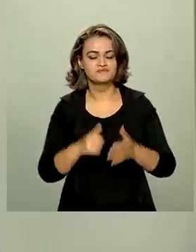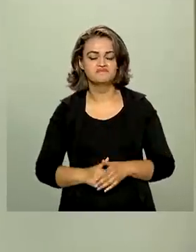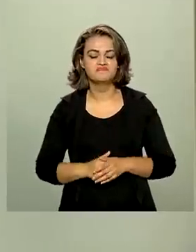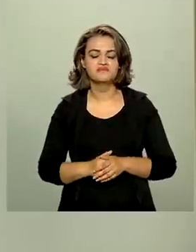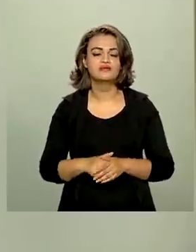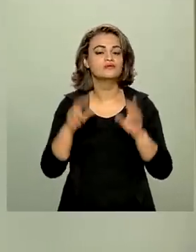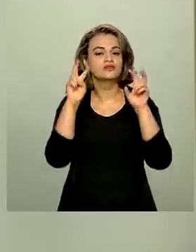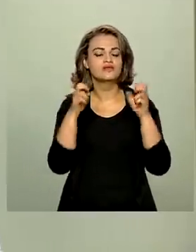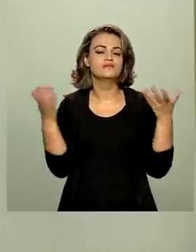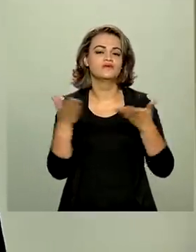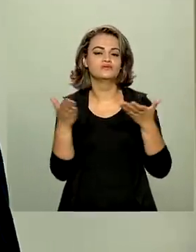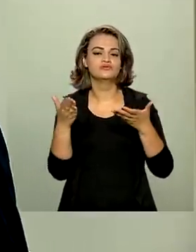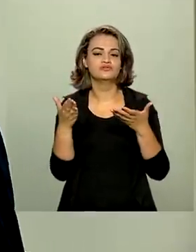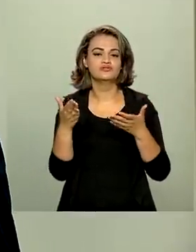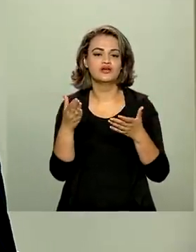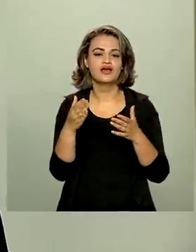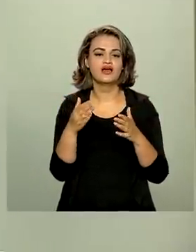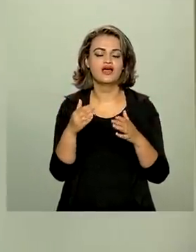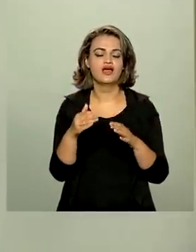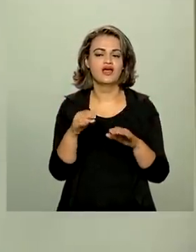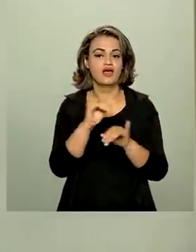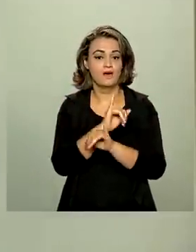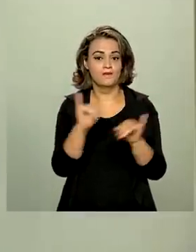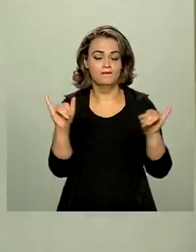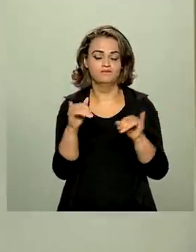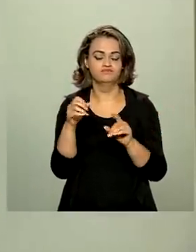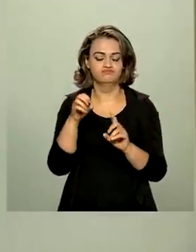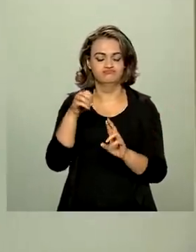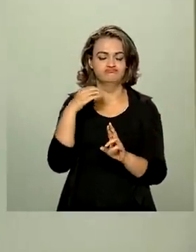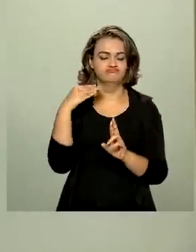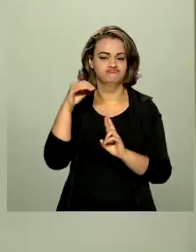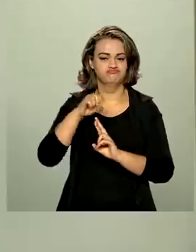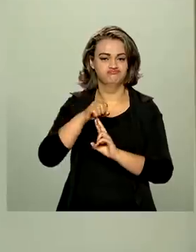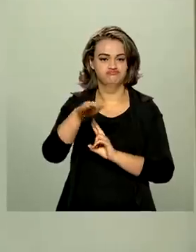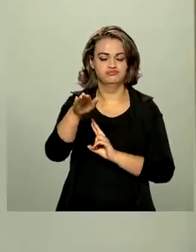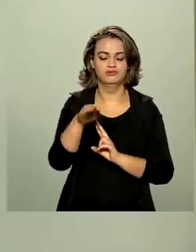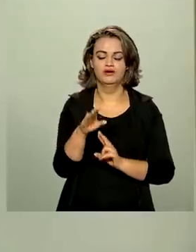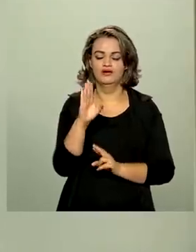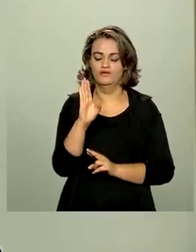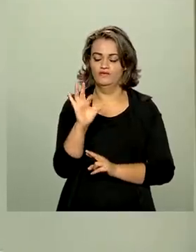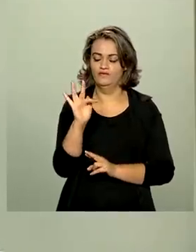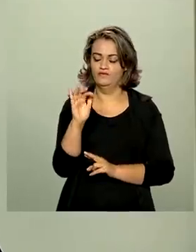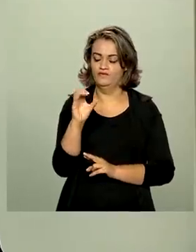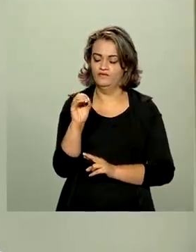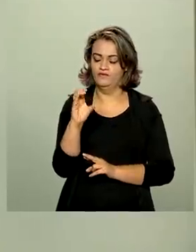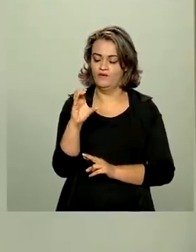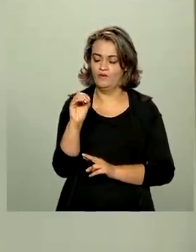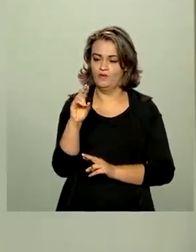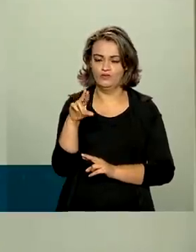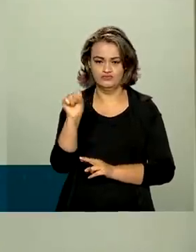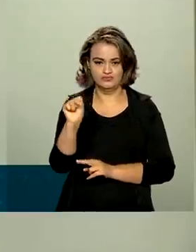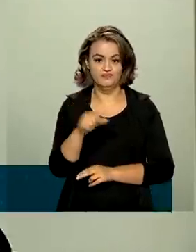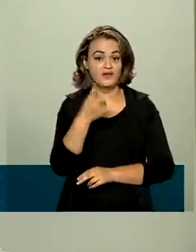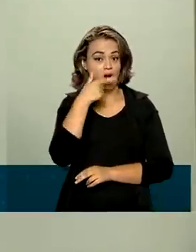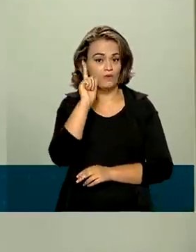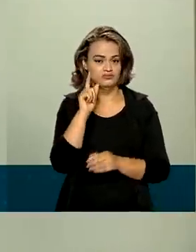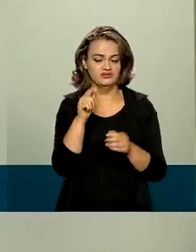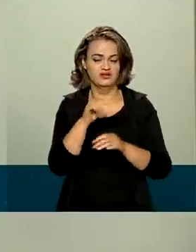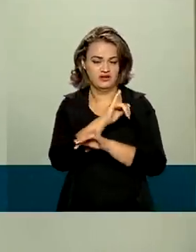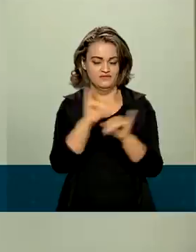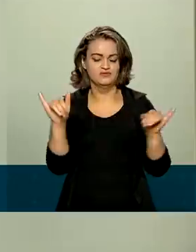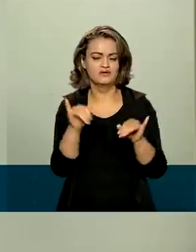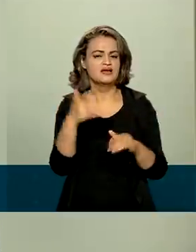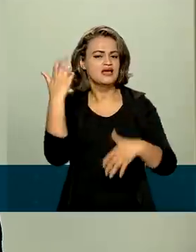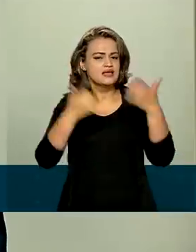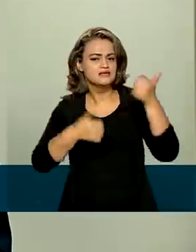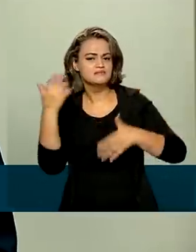O nosso tema de hoje é o último Boletim Focus do Banco Central. Esse Boletim foi divulgado ontem pelo Banco e ele espelha